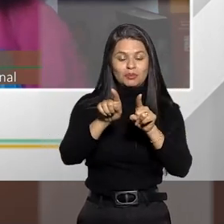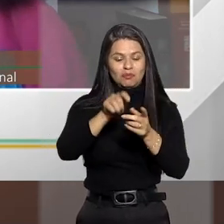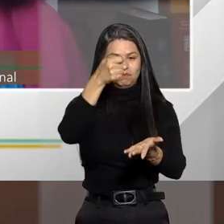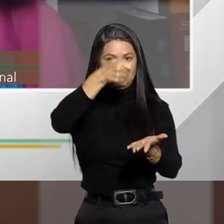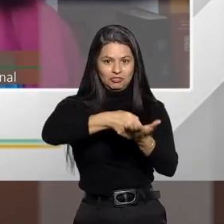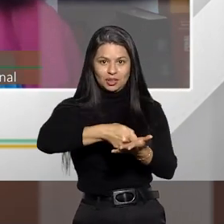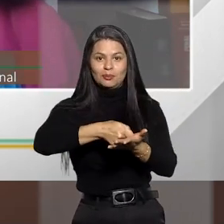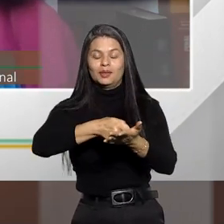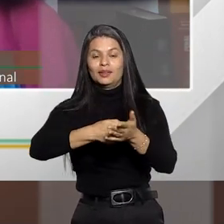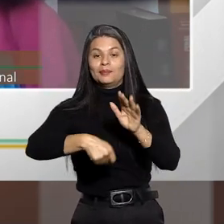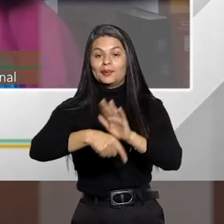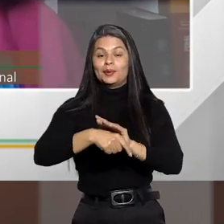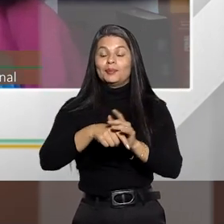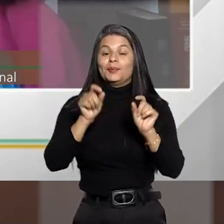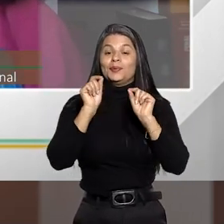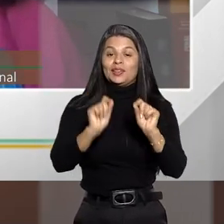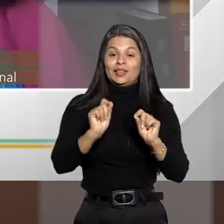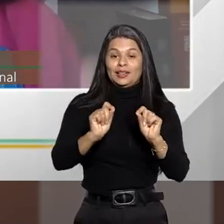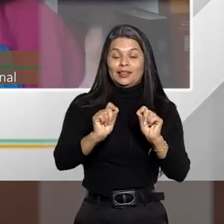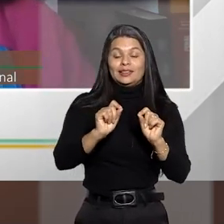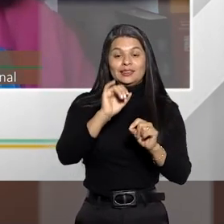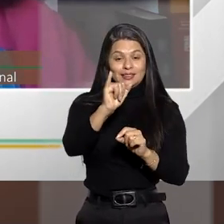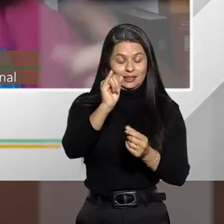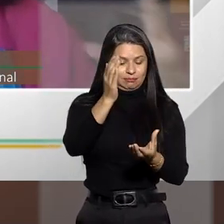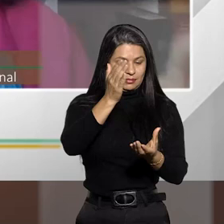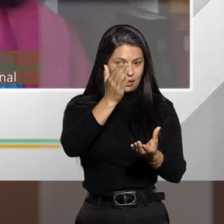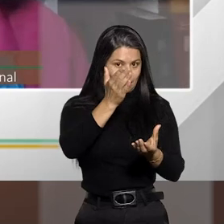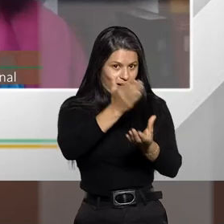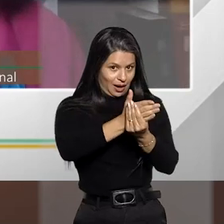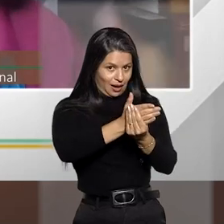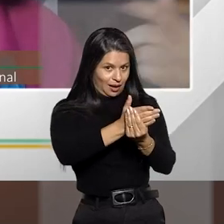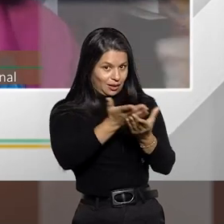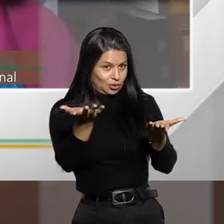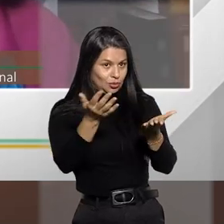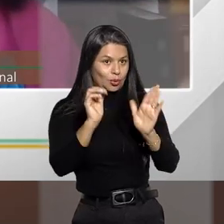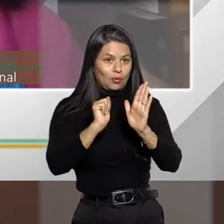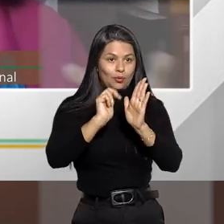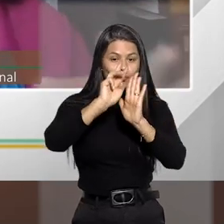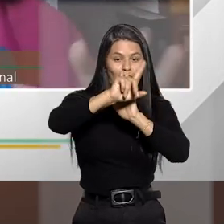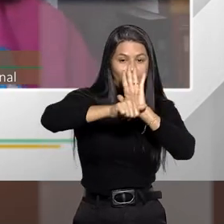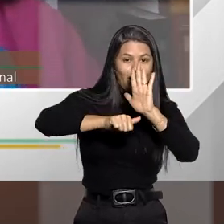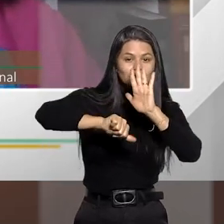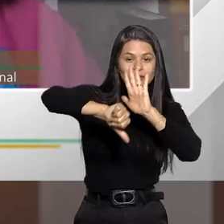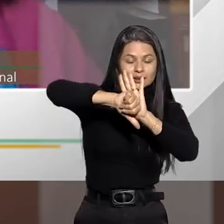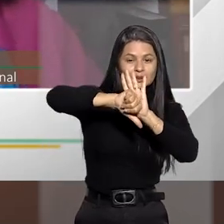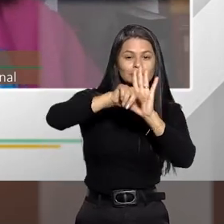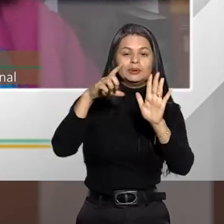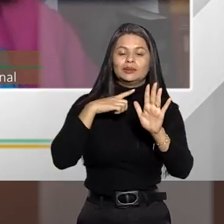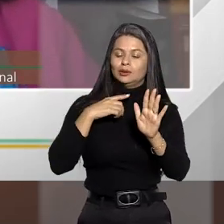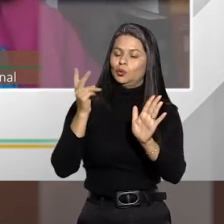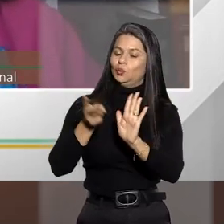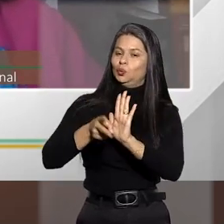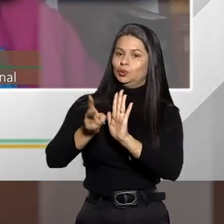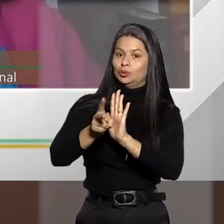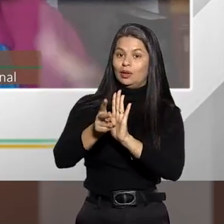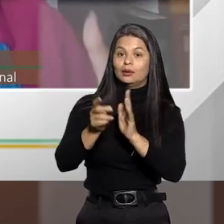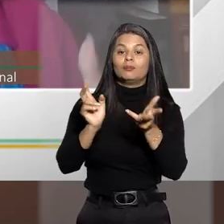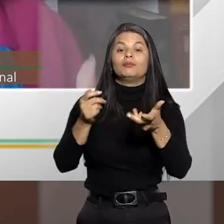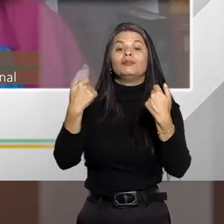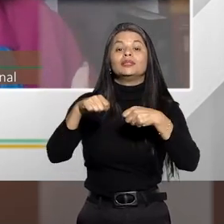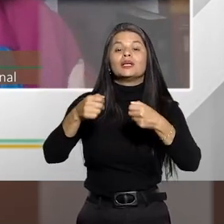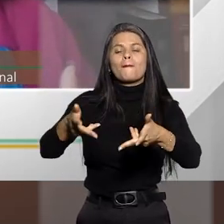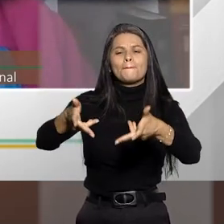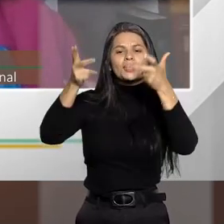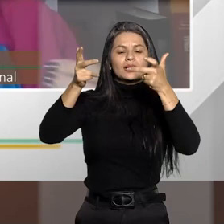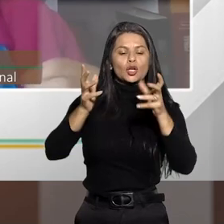sentido de que nesses casos de concurso material, concurso formal, crime continuado, eu tenho que observar a